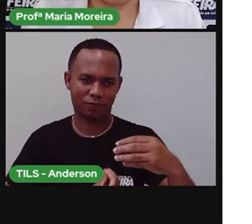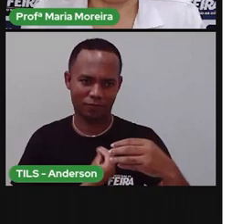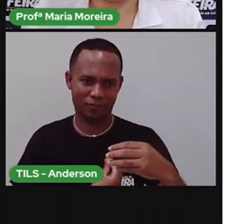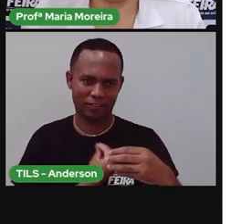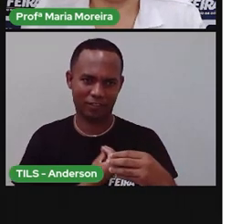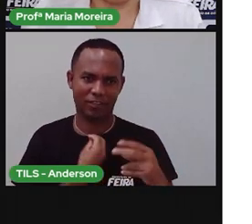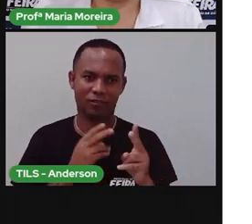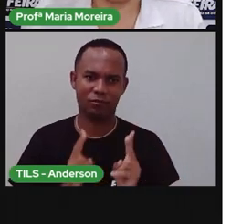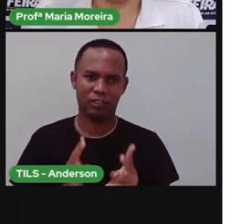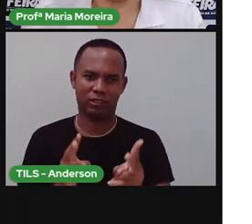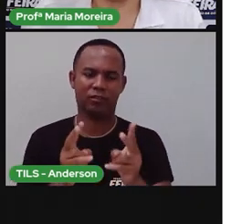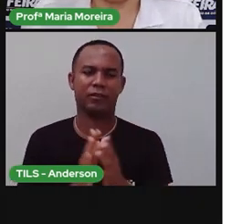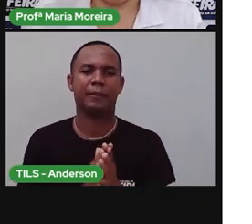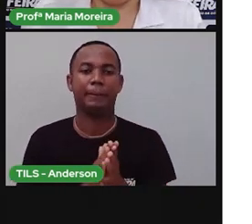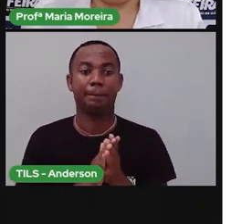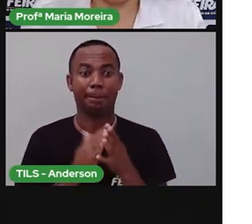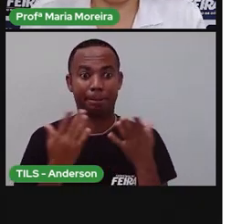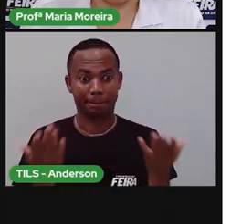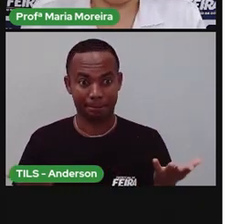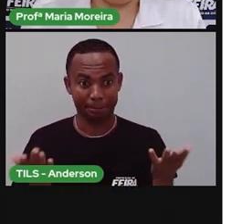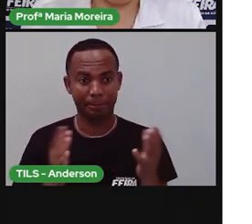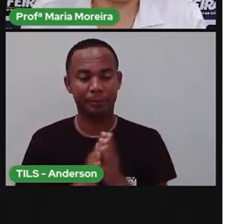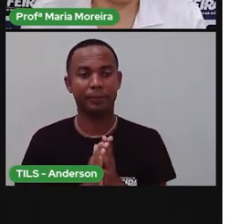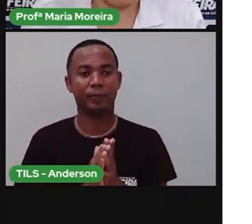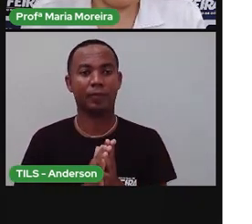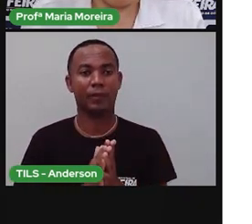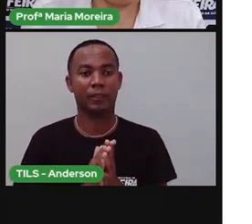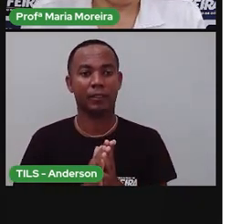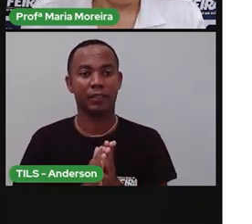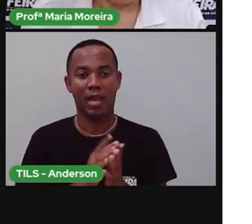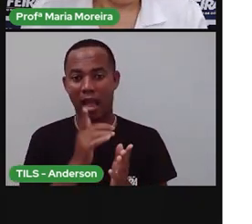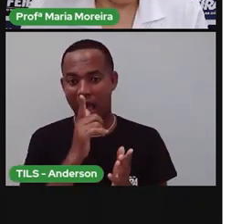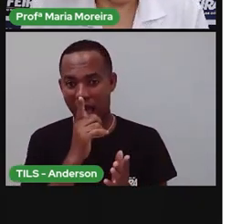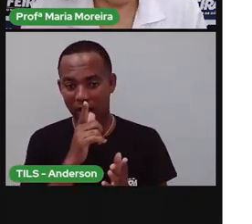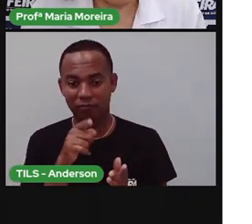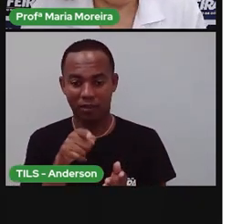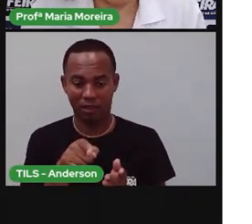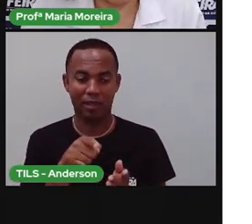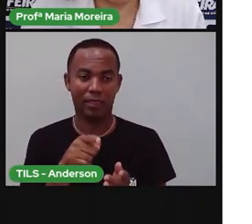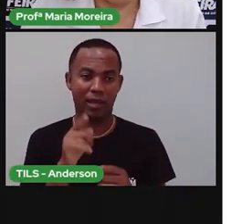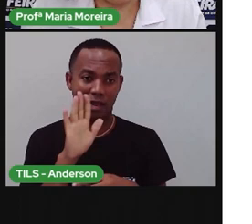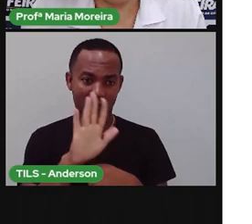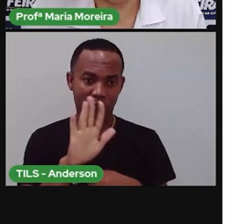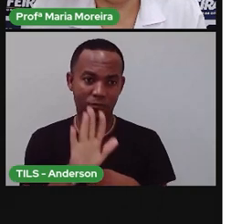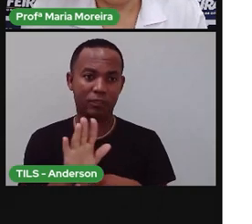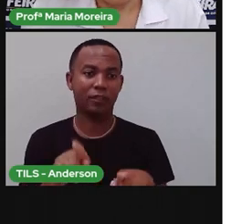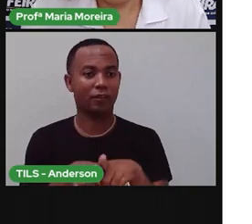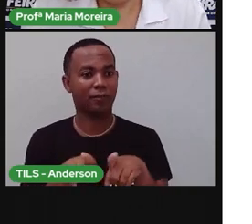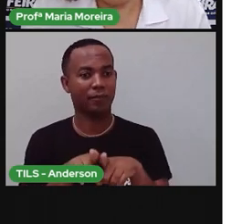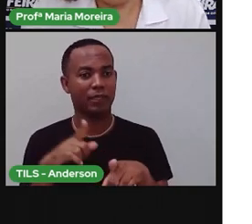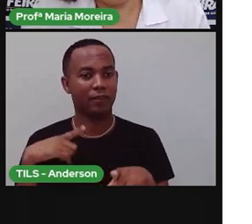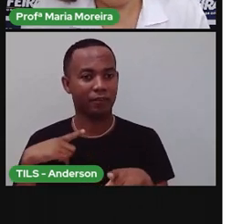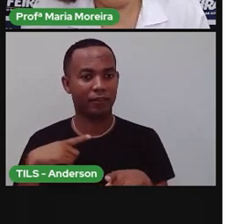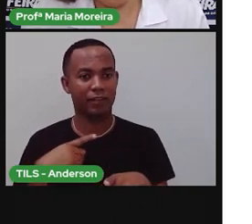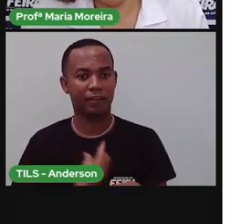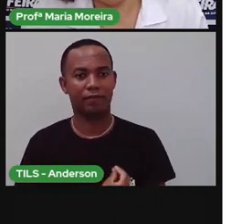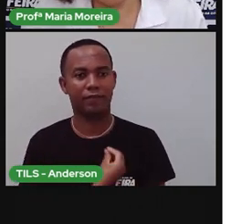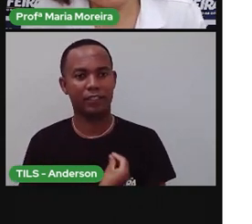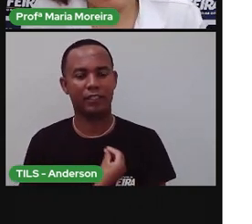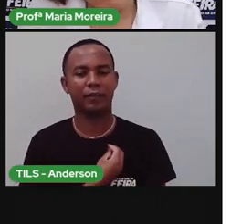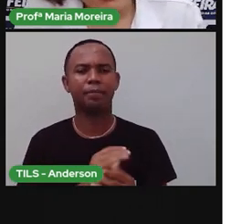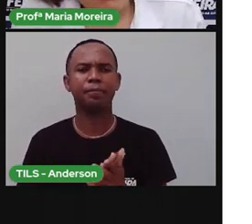essa vida na Terra só é possível por conta da água. E agora a vai falar uma coisa interessante. Vamos falar sobre